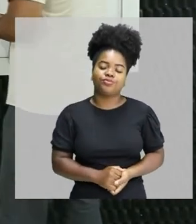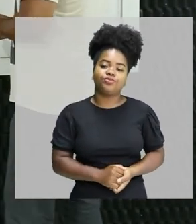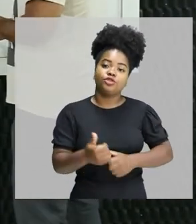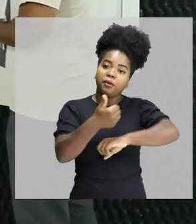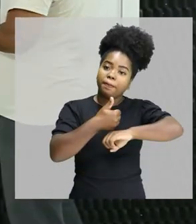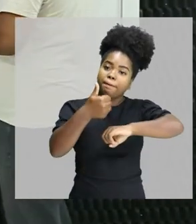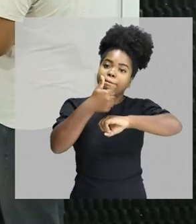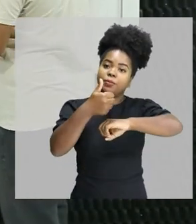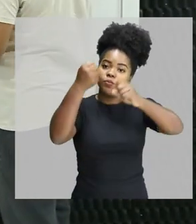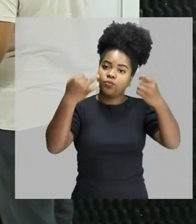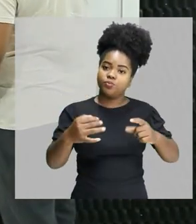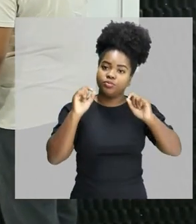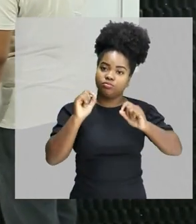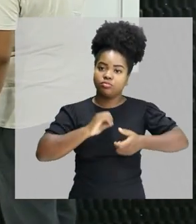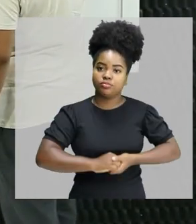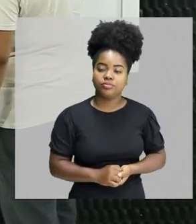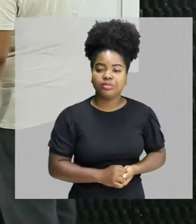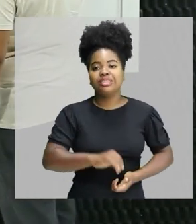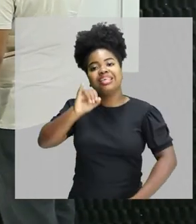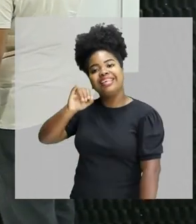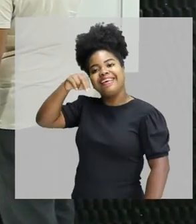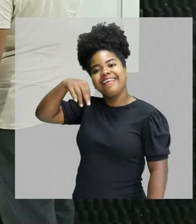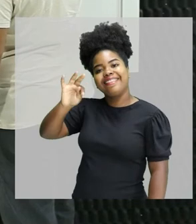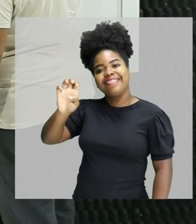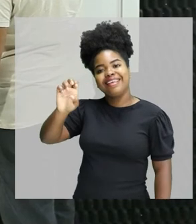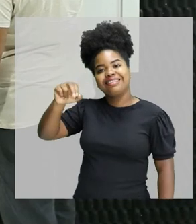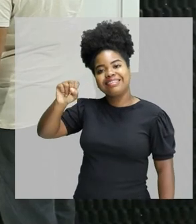Primeiro, vamos falar da intensidade.